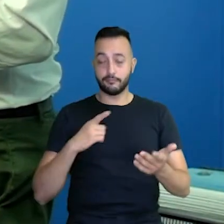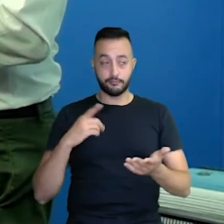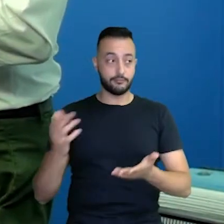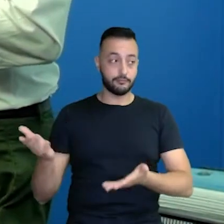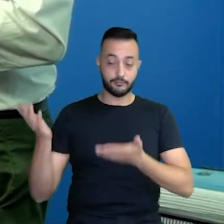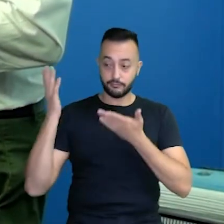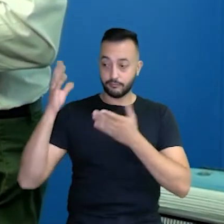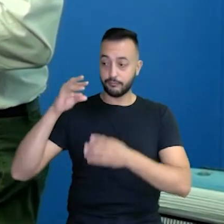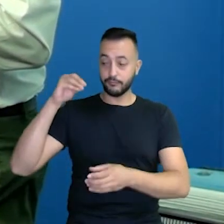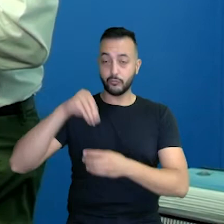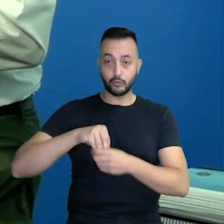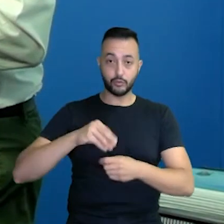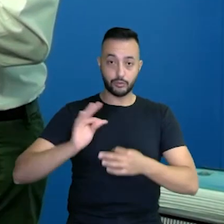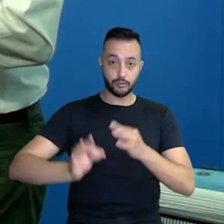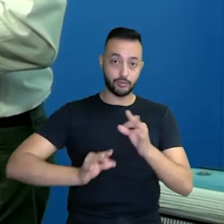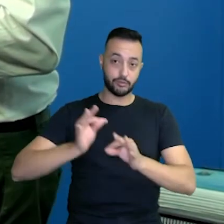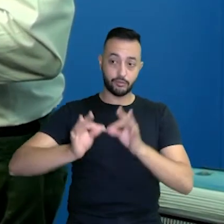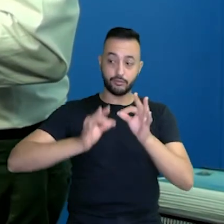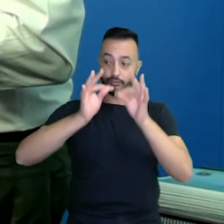está aí o núcleo de tecnologia,